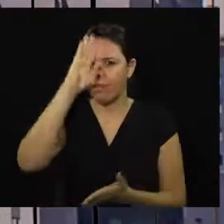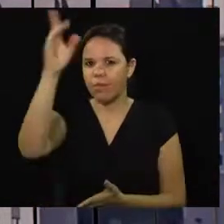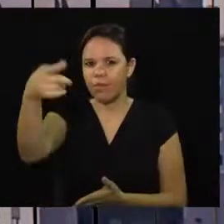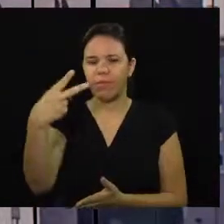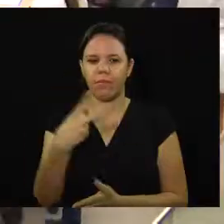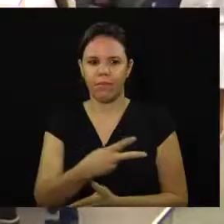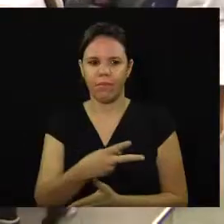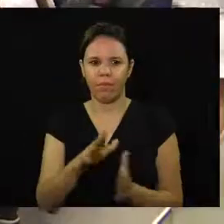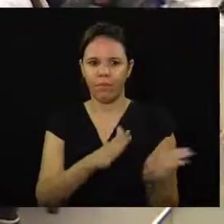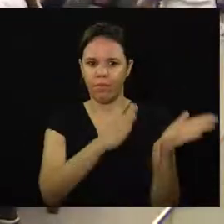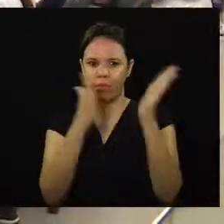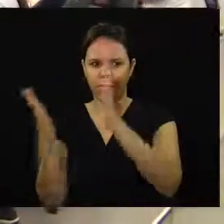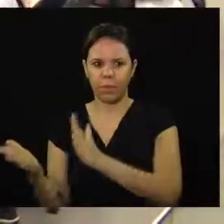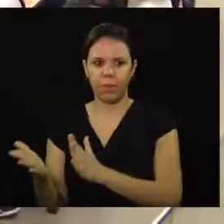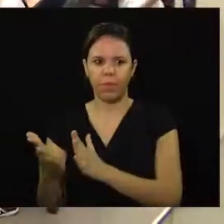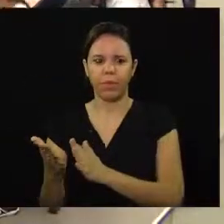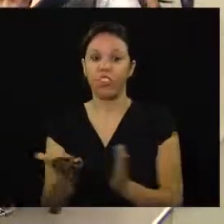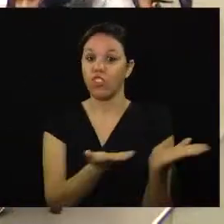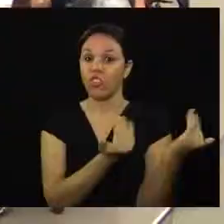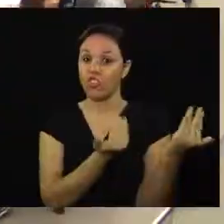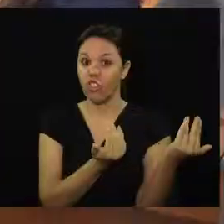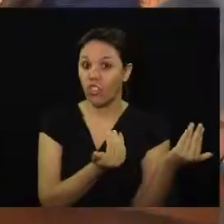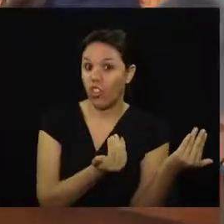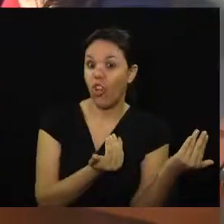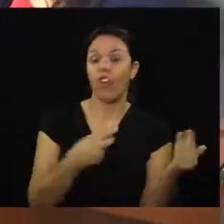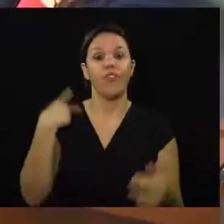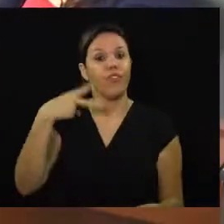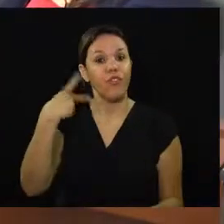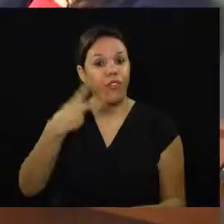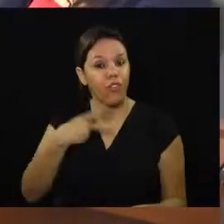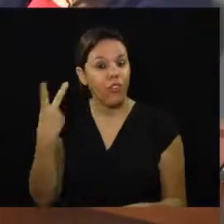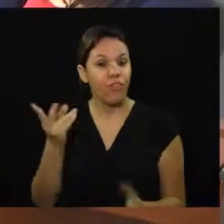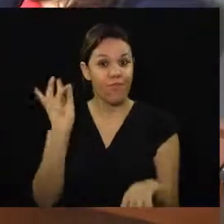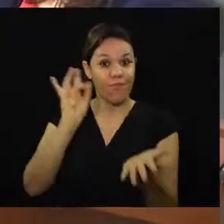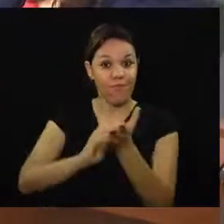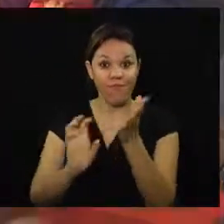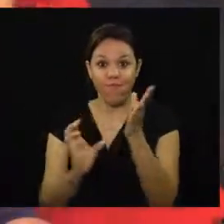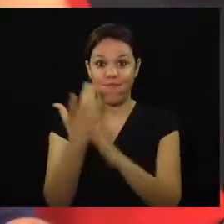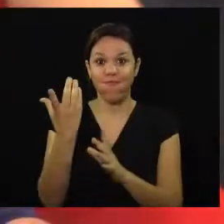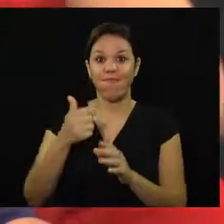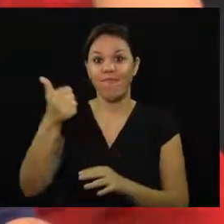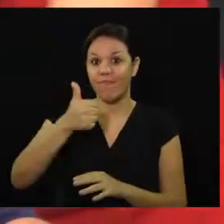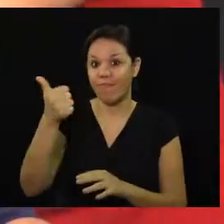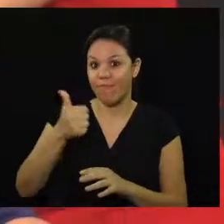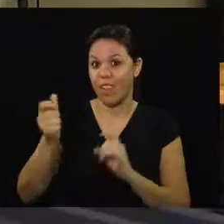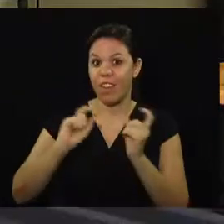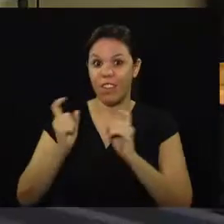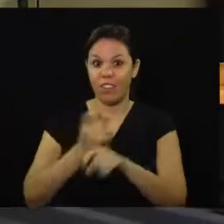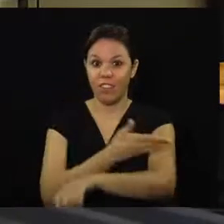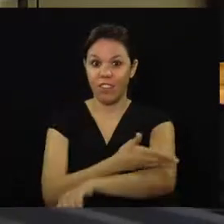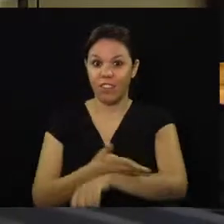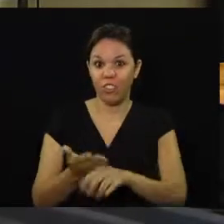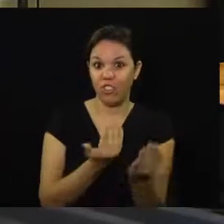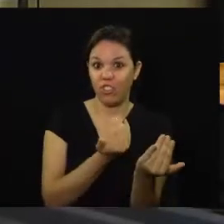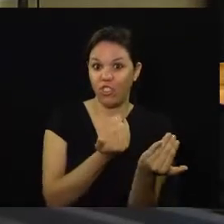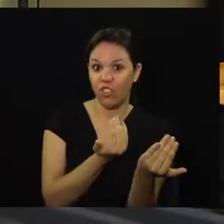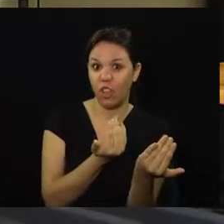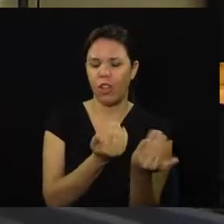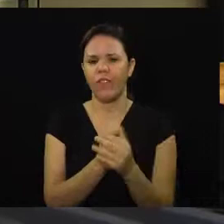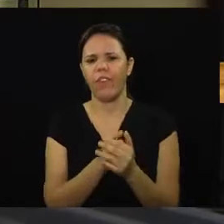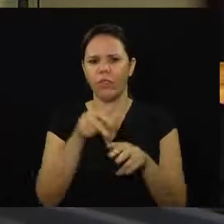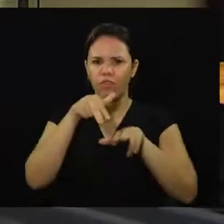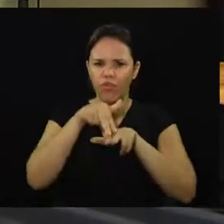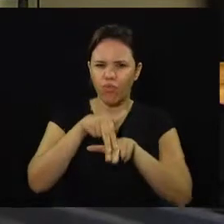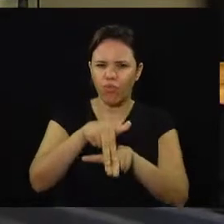edição. Jovens vereadores realizam a primeira reunião ordinária do Parlamento Jovem. Os patinetes chegaram para